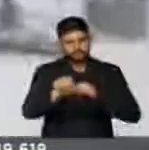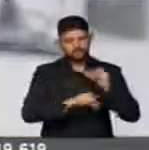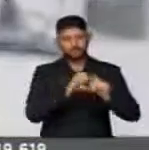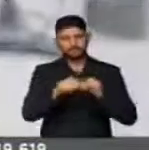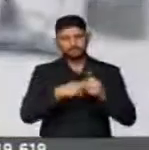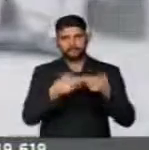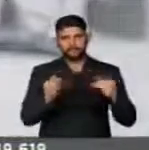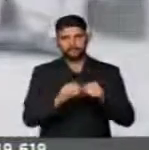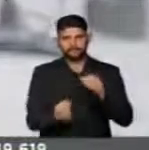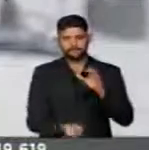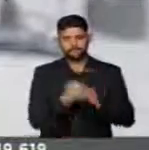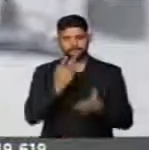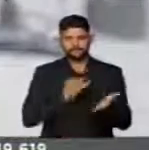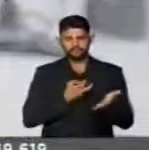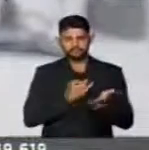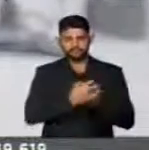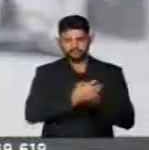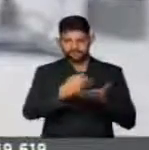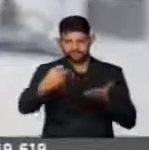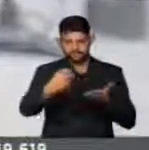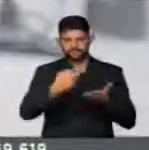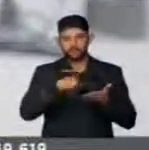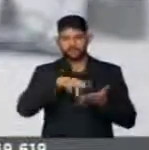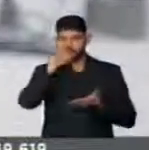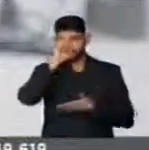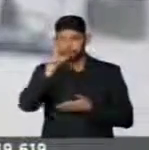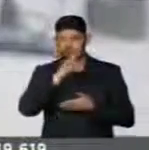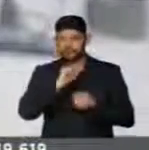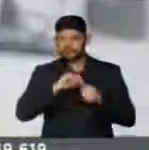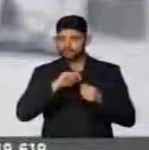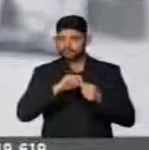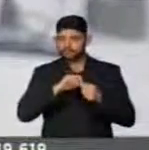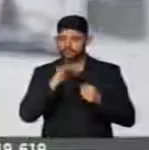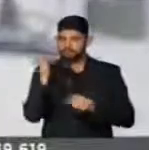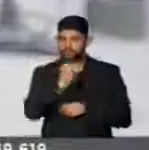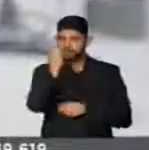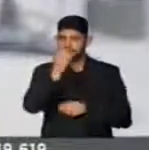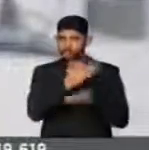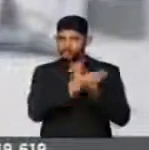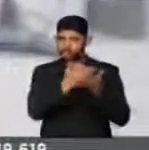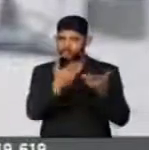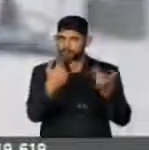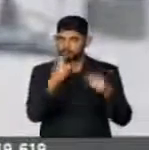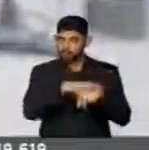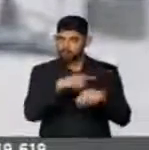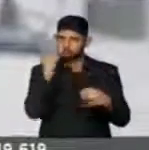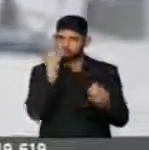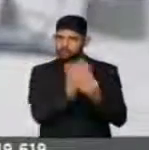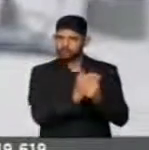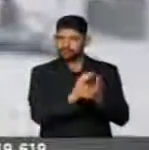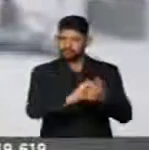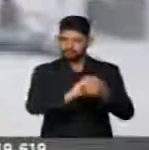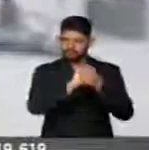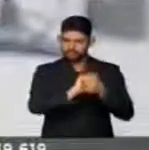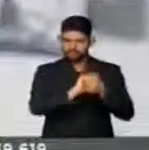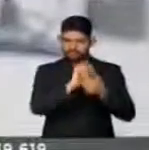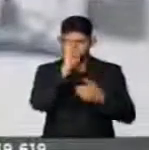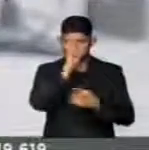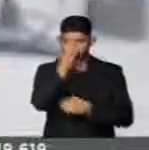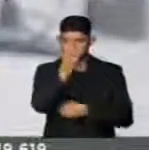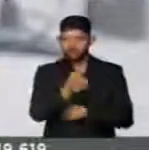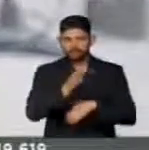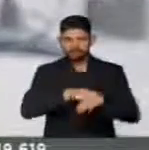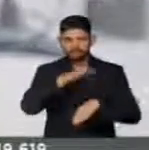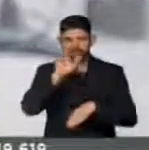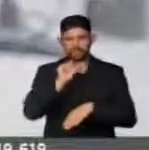e da instalação do impeachment. V. Exª foi um dos grandes protagonistas desse processo, queria cumprimentá-lo e mais do que isso,